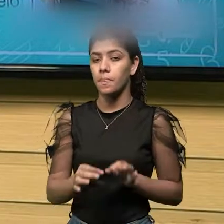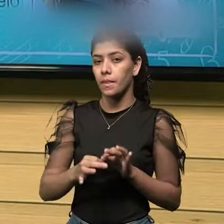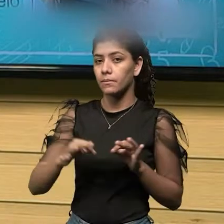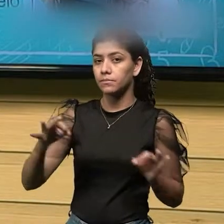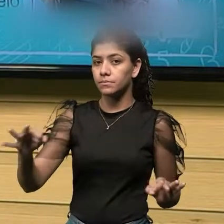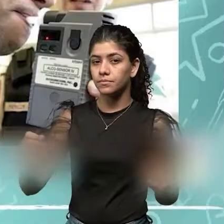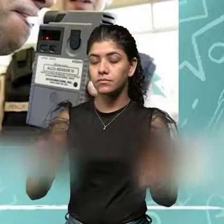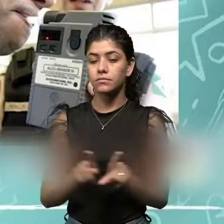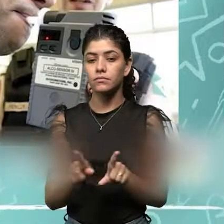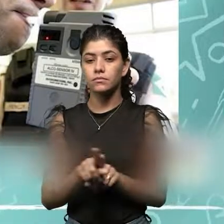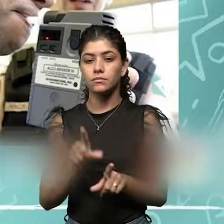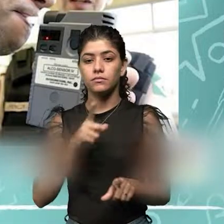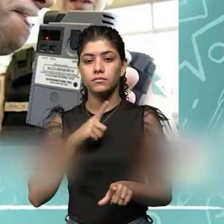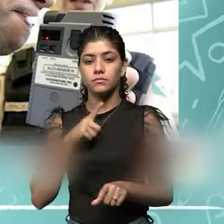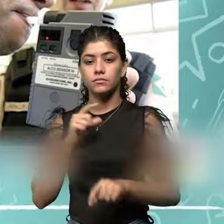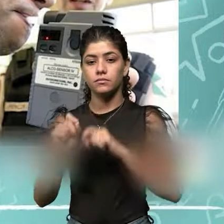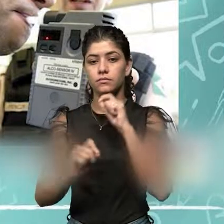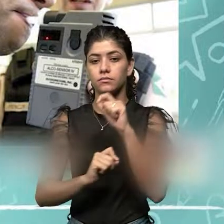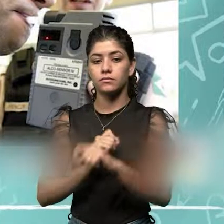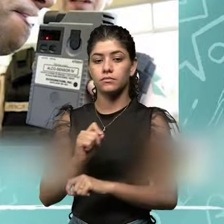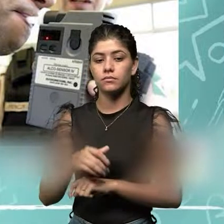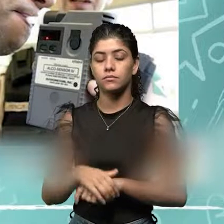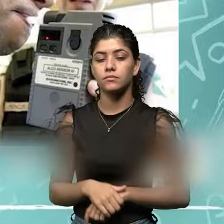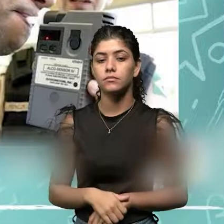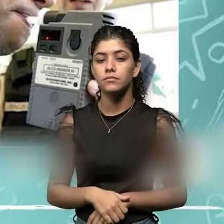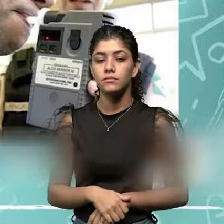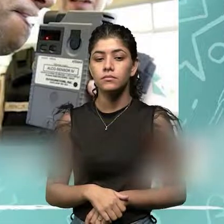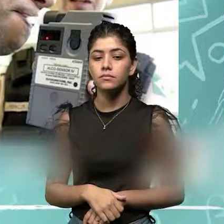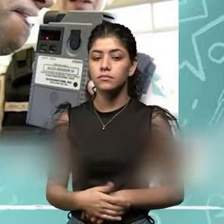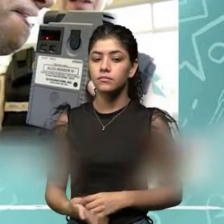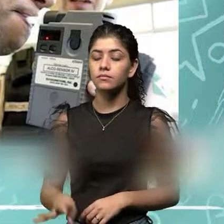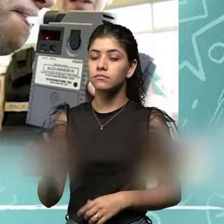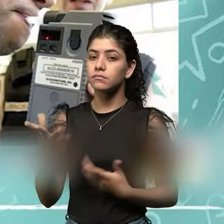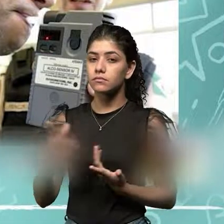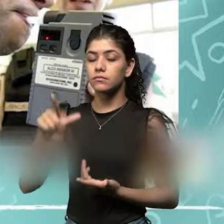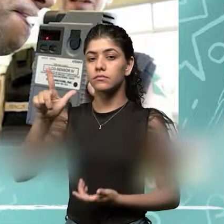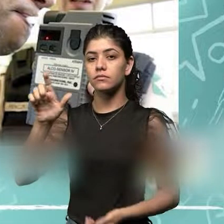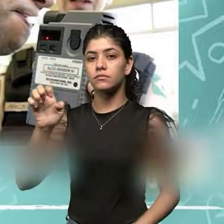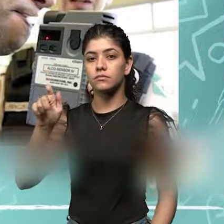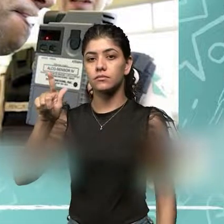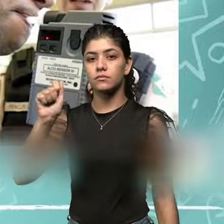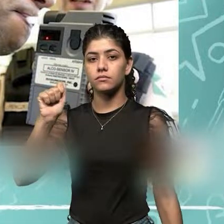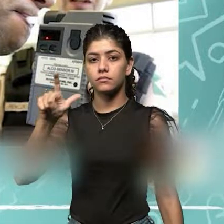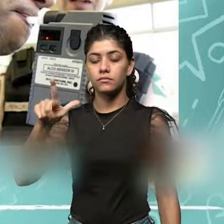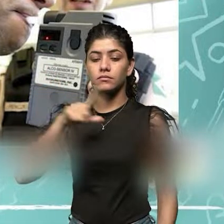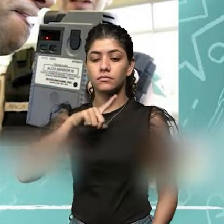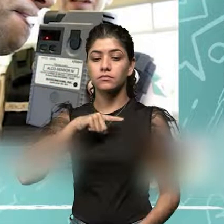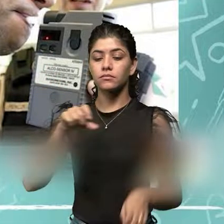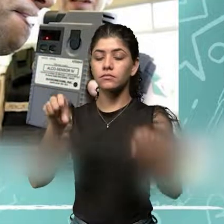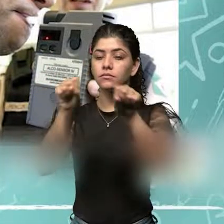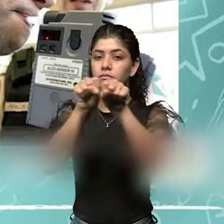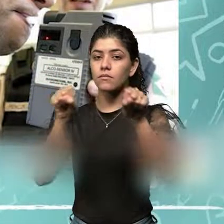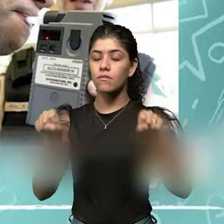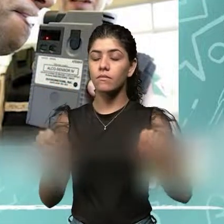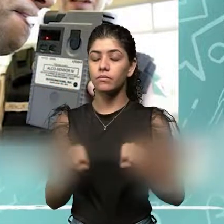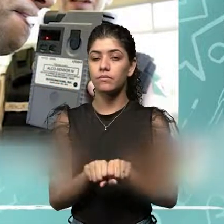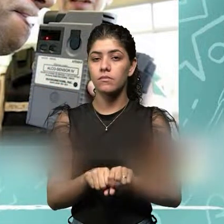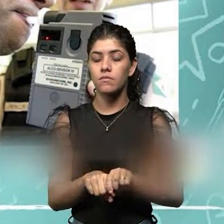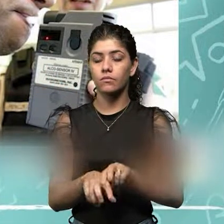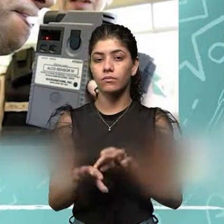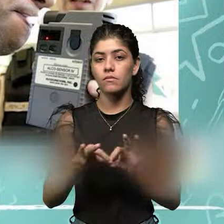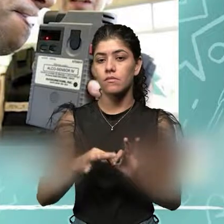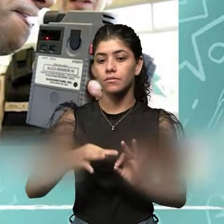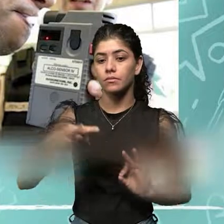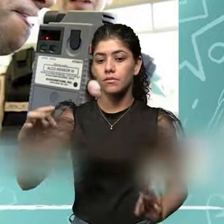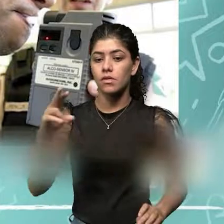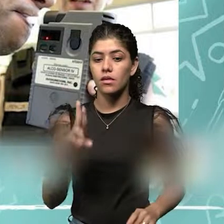a metrologia legal, está relacionada a sistemas de medição usados